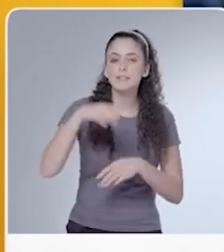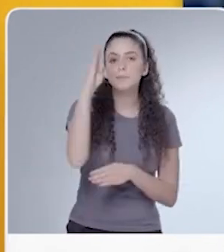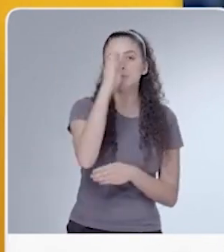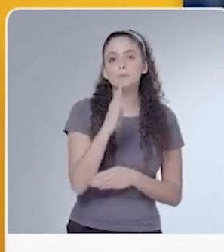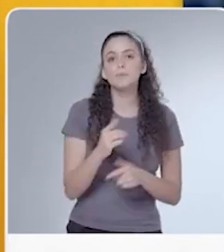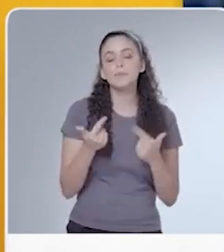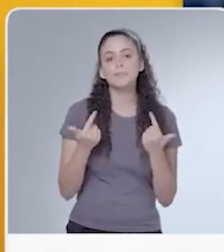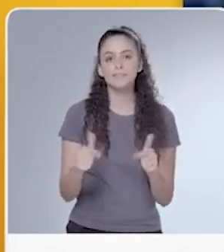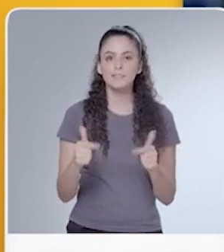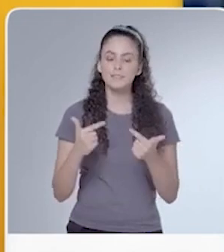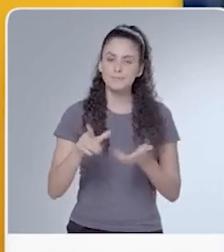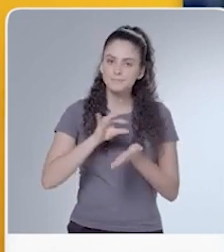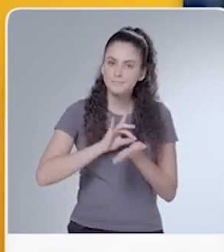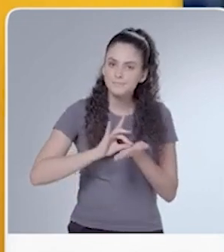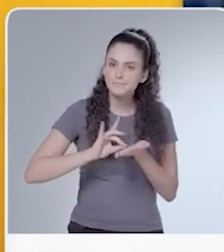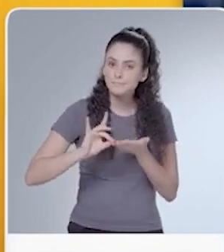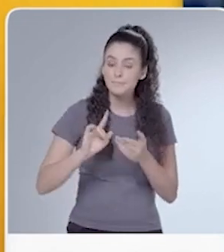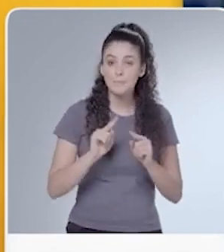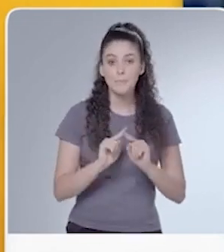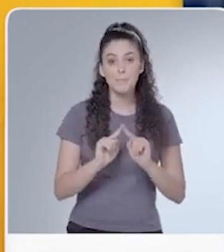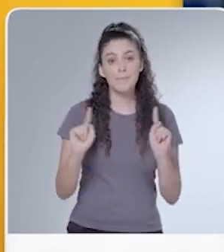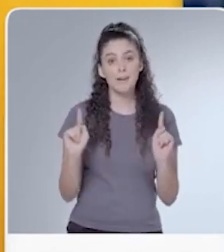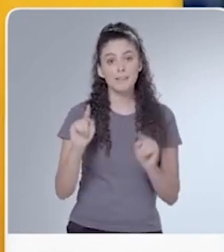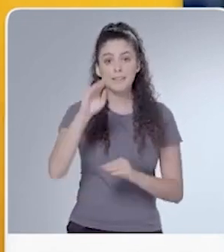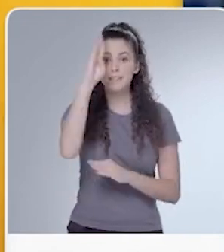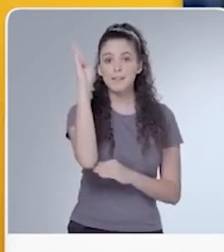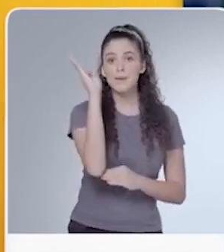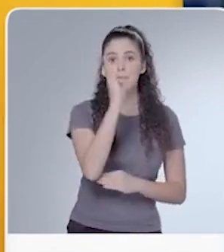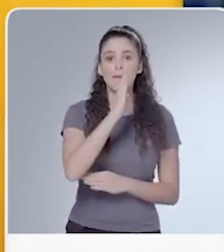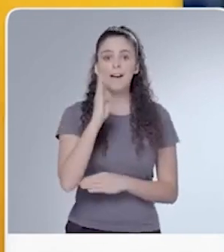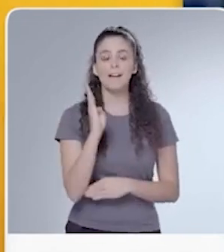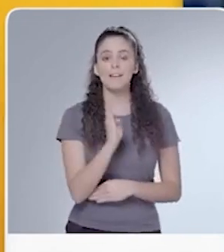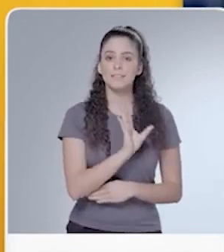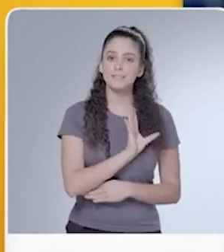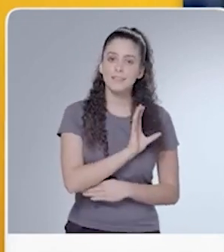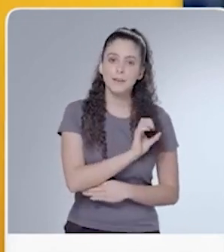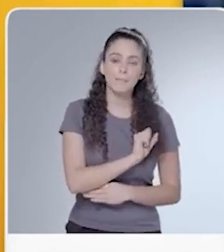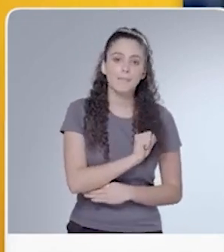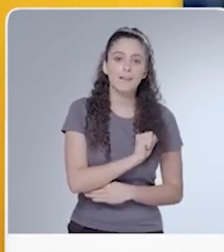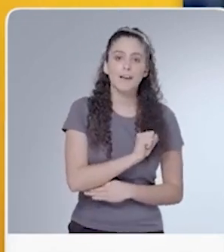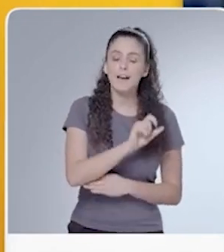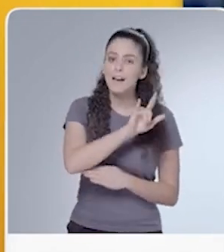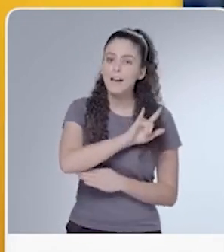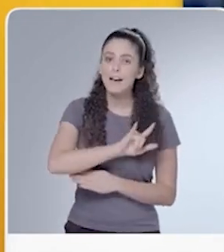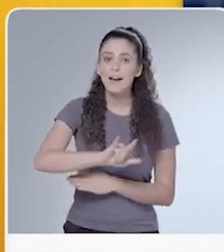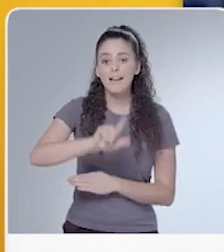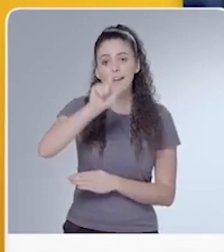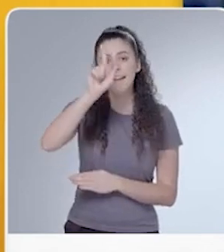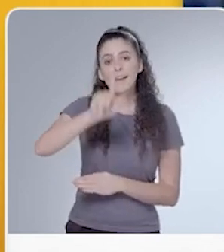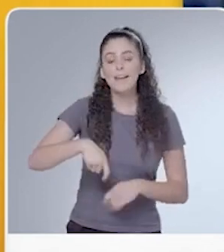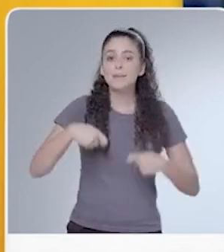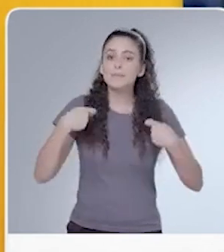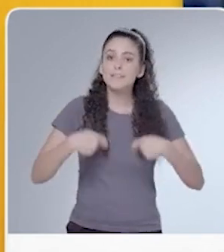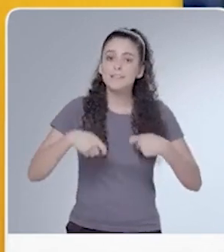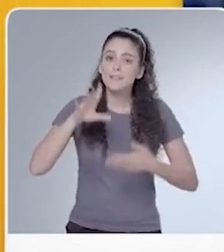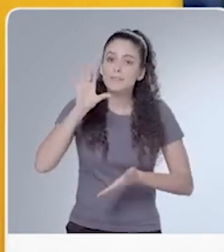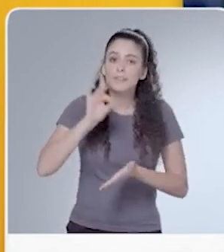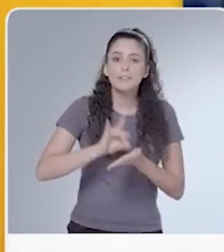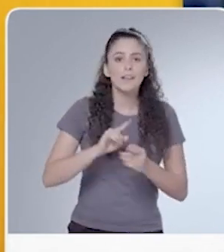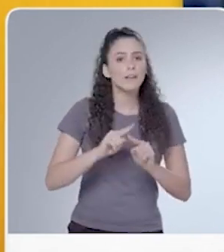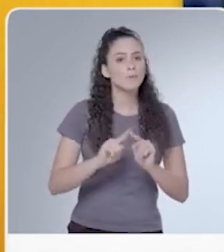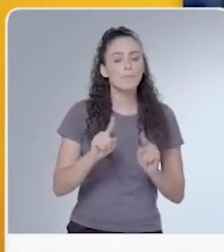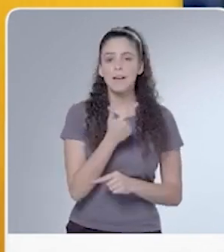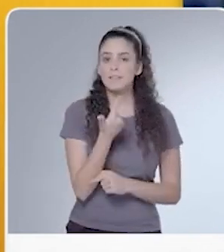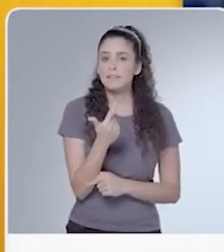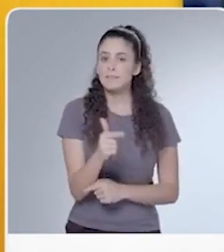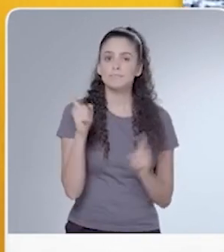ódio. Para ser pátria amada, uma pátria é uma república sem mentira e